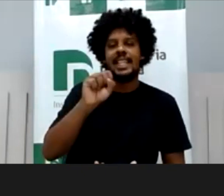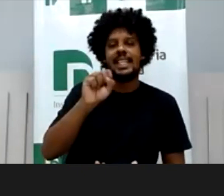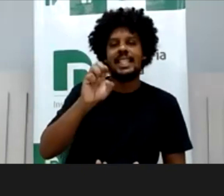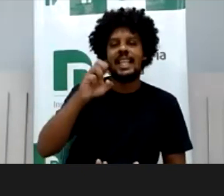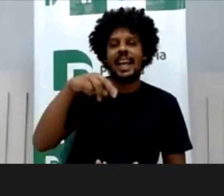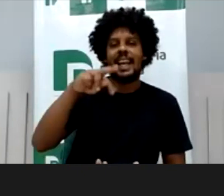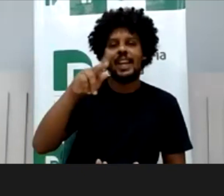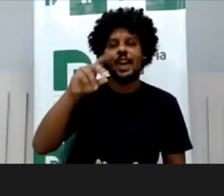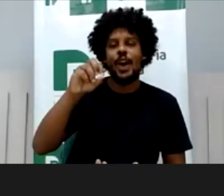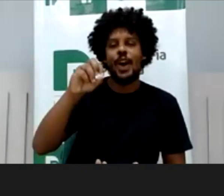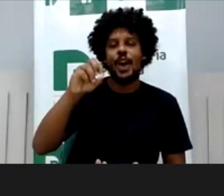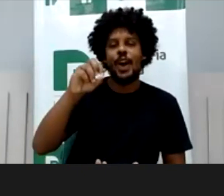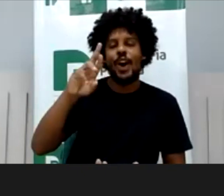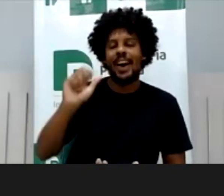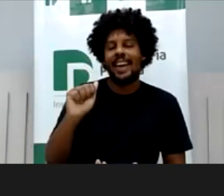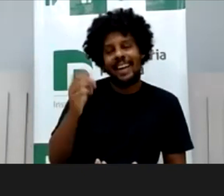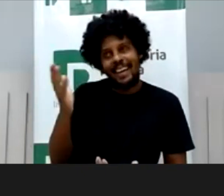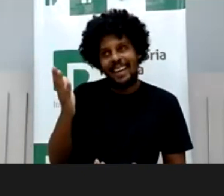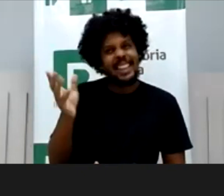a formalidade, você,